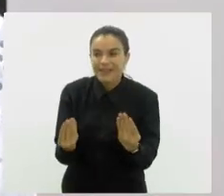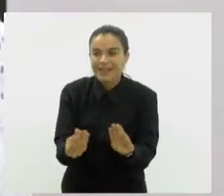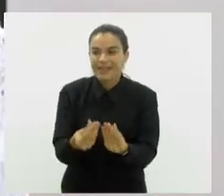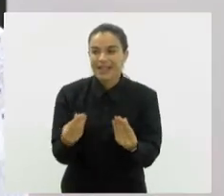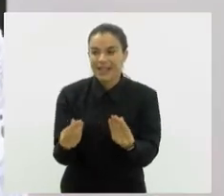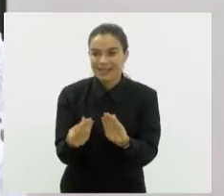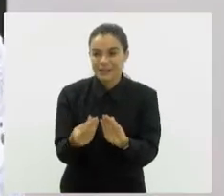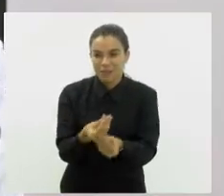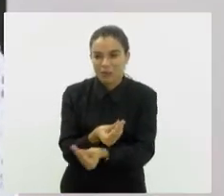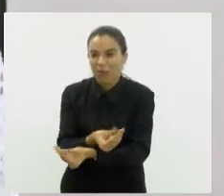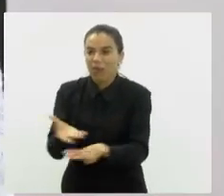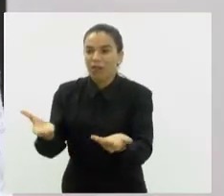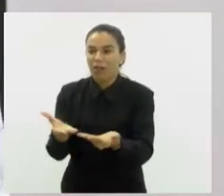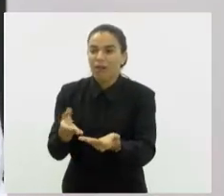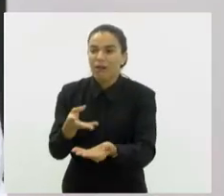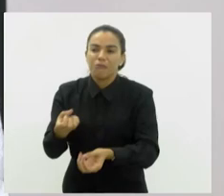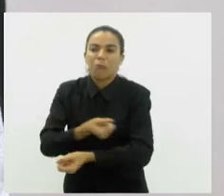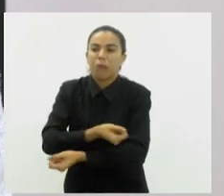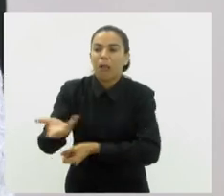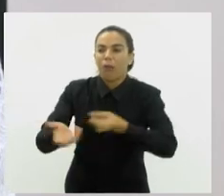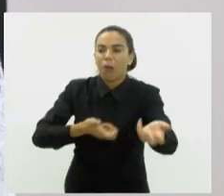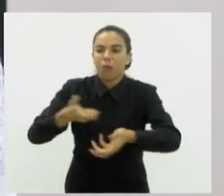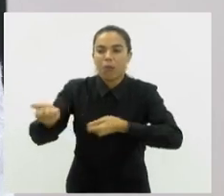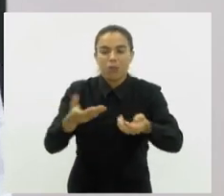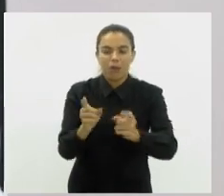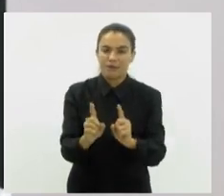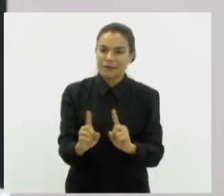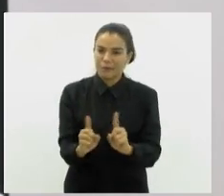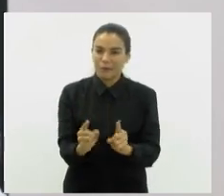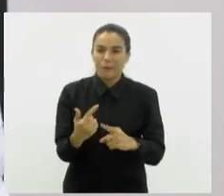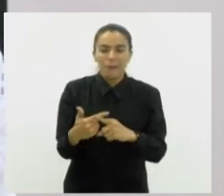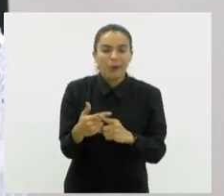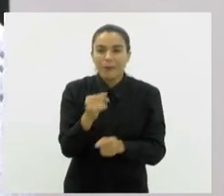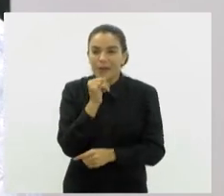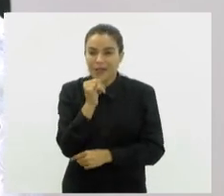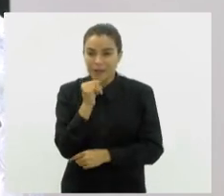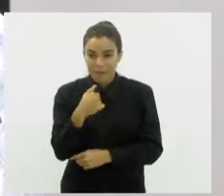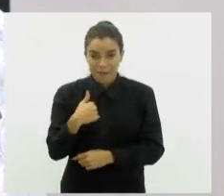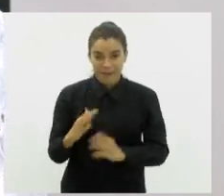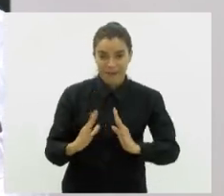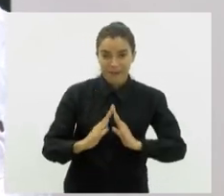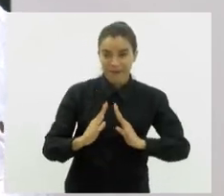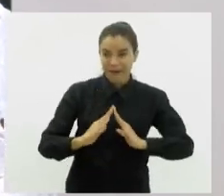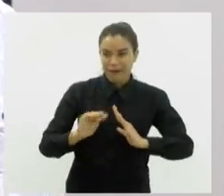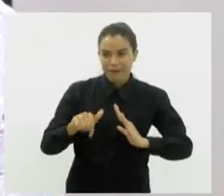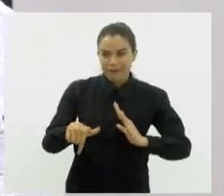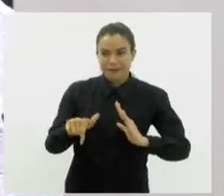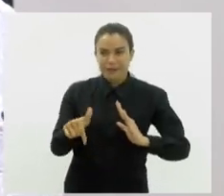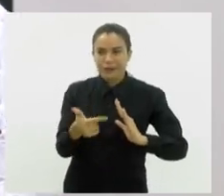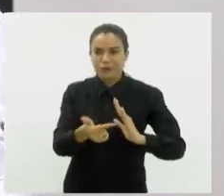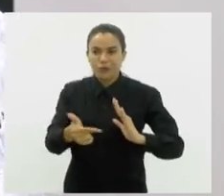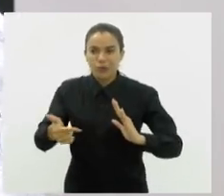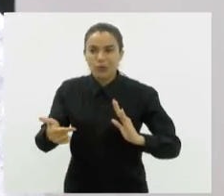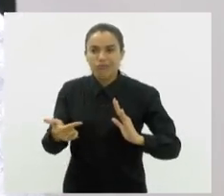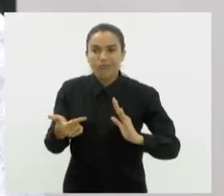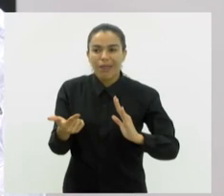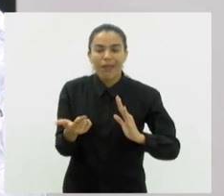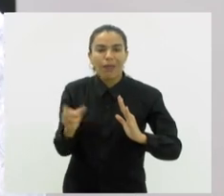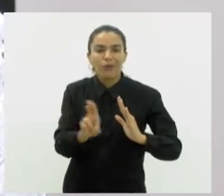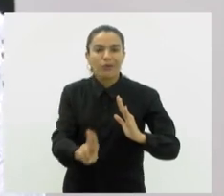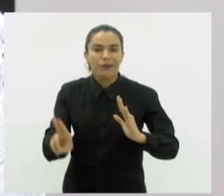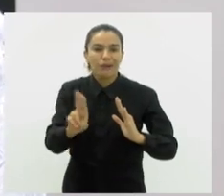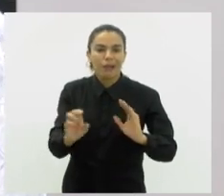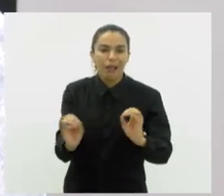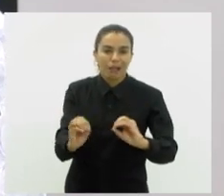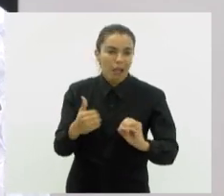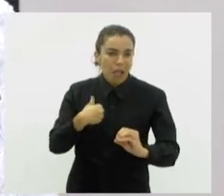ser distribuído aleatoriamente para as pessoas. Por quê? Por exemplo, na minha casa, isso aqui não tem efeito nenhum, porque